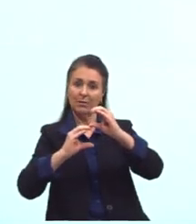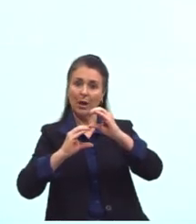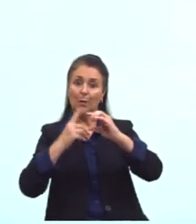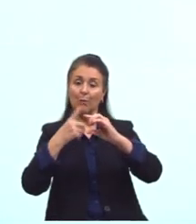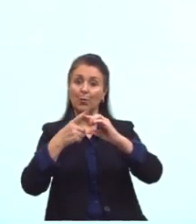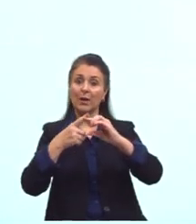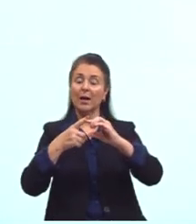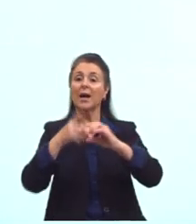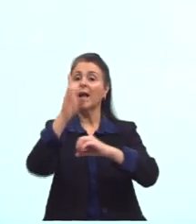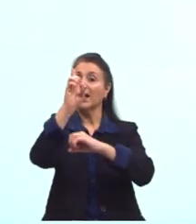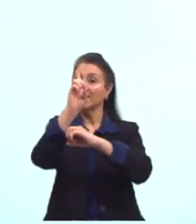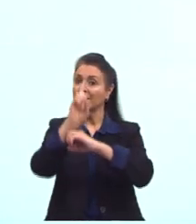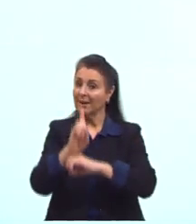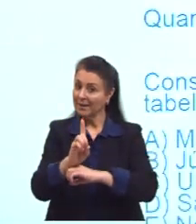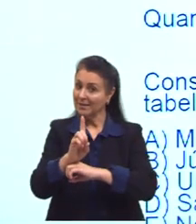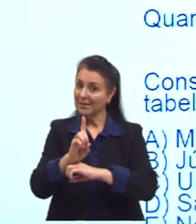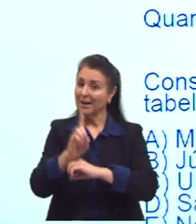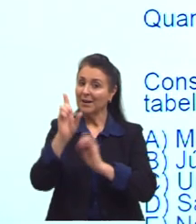ser mais baixa.